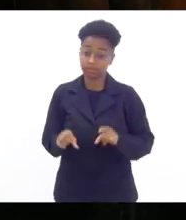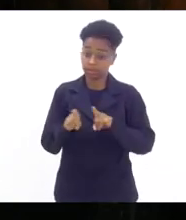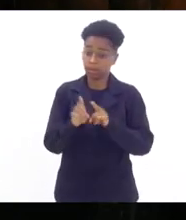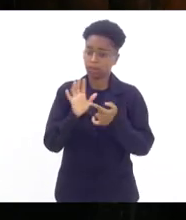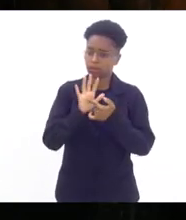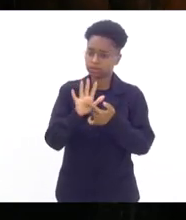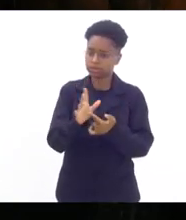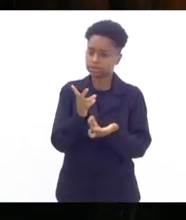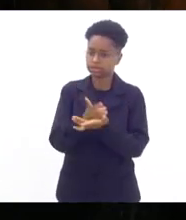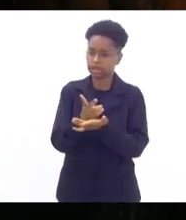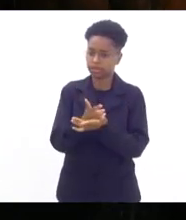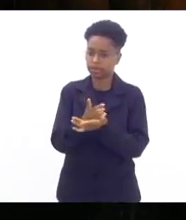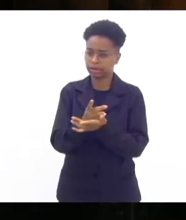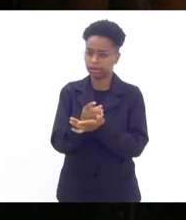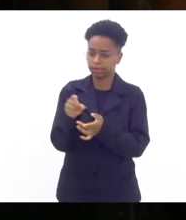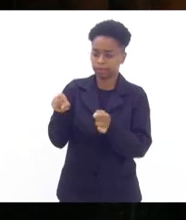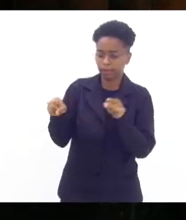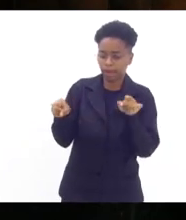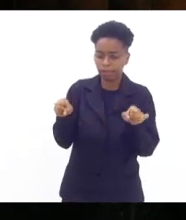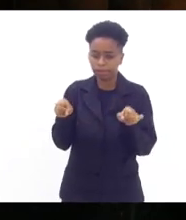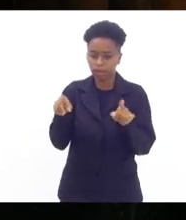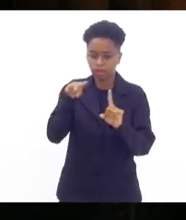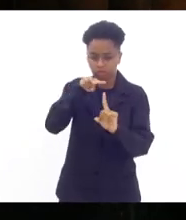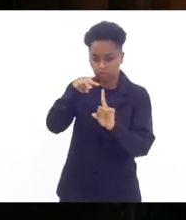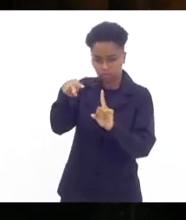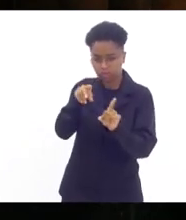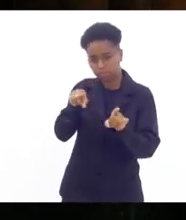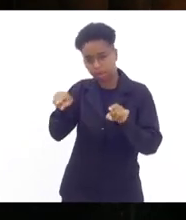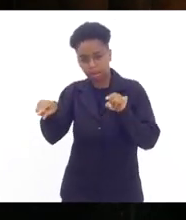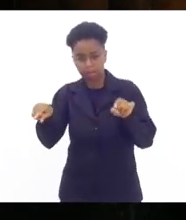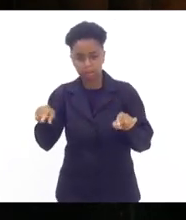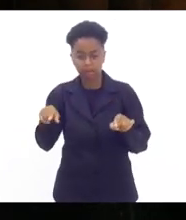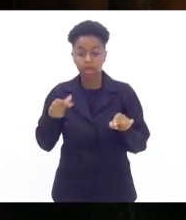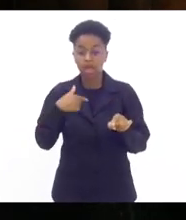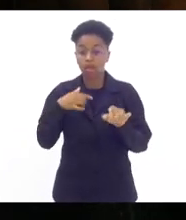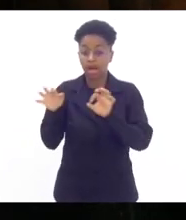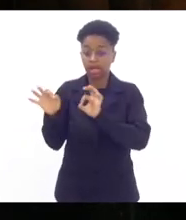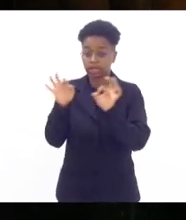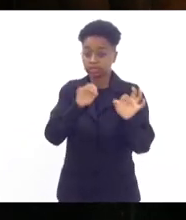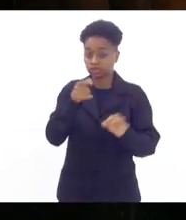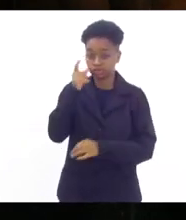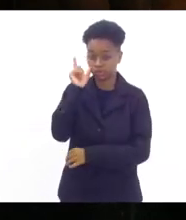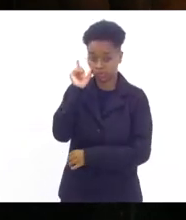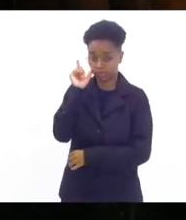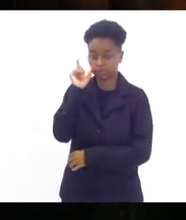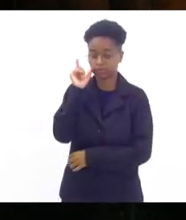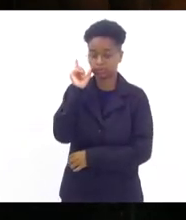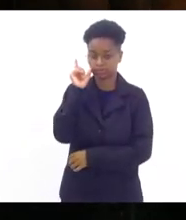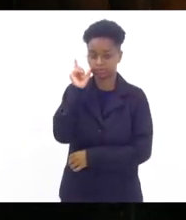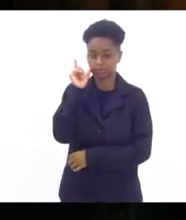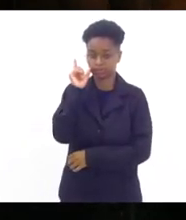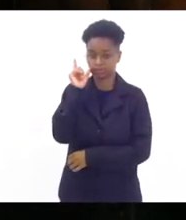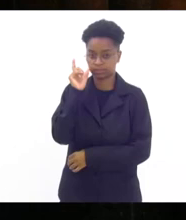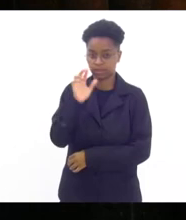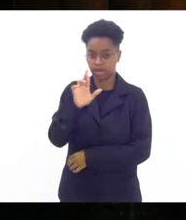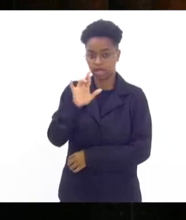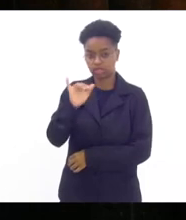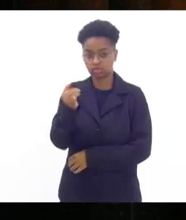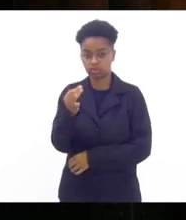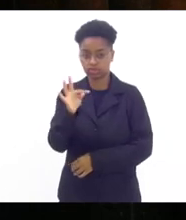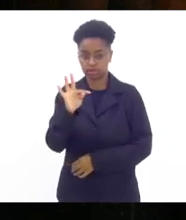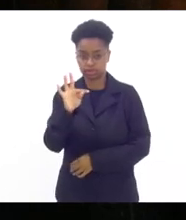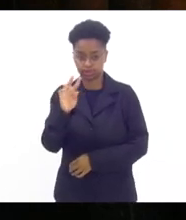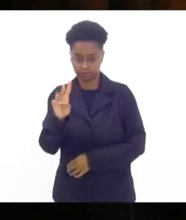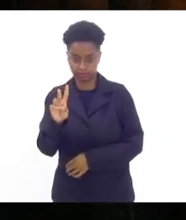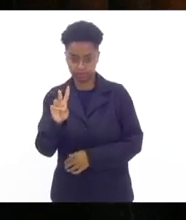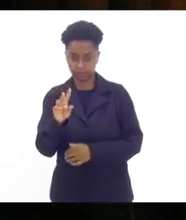os dois lados das questões eu assisti ontem no RJTV